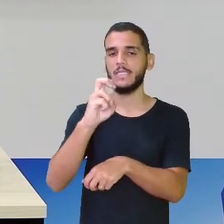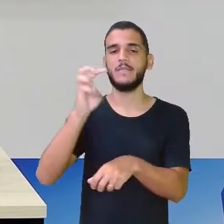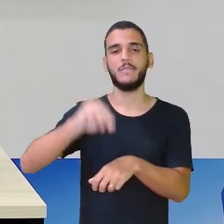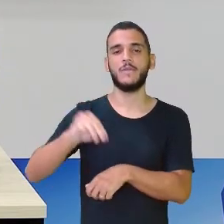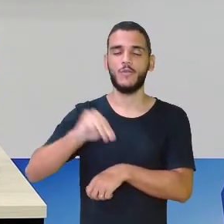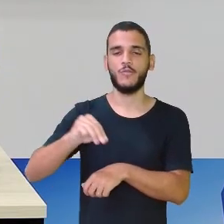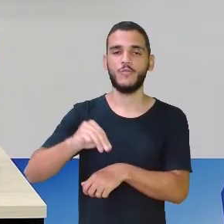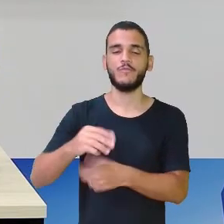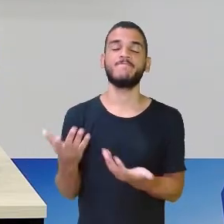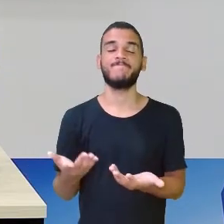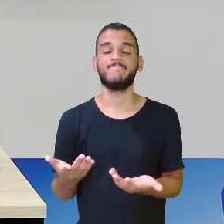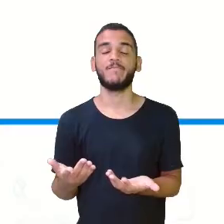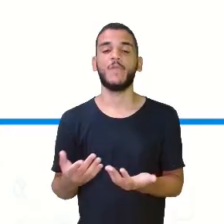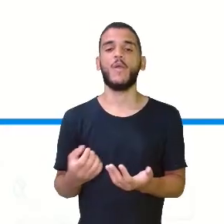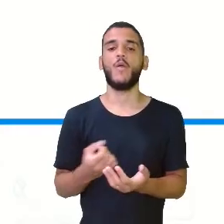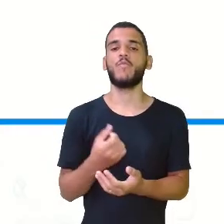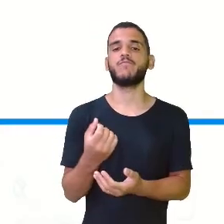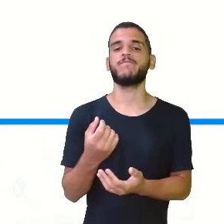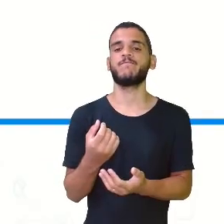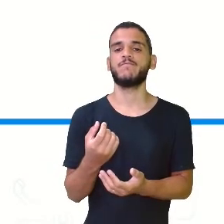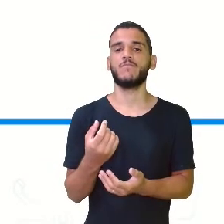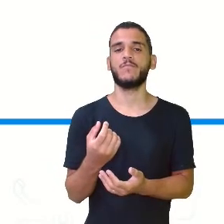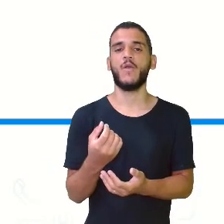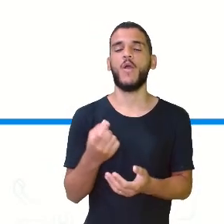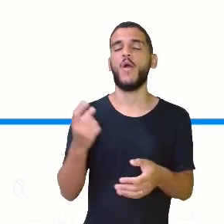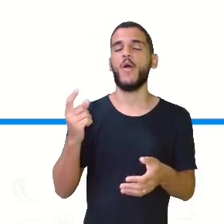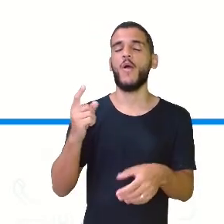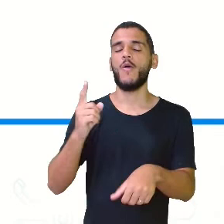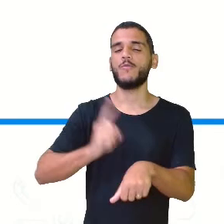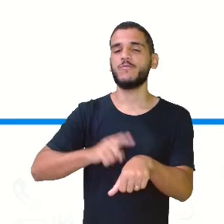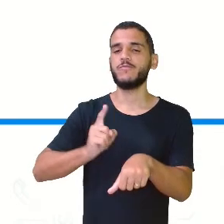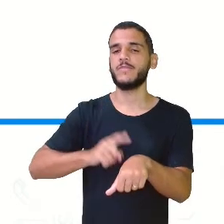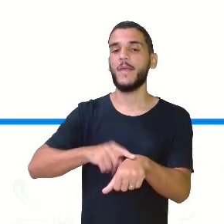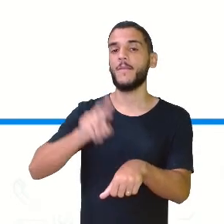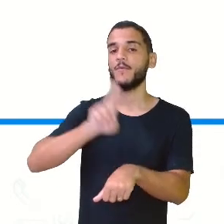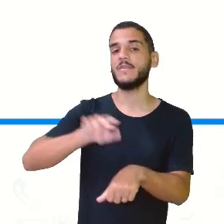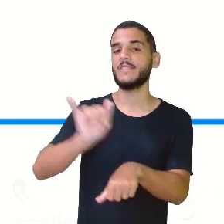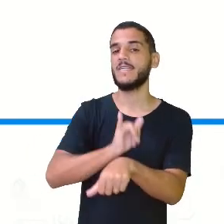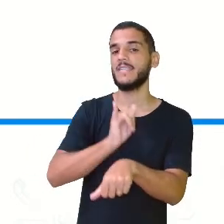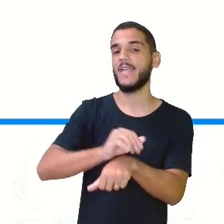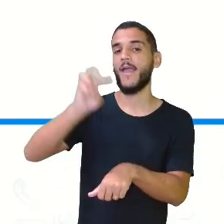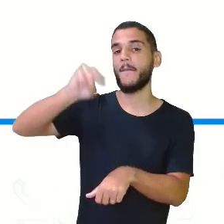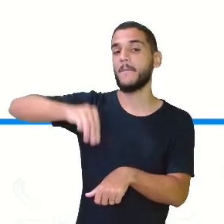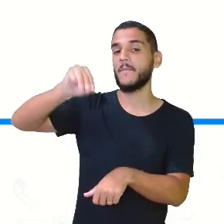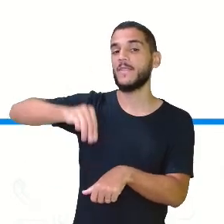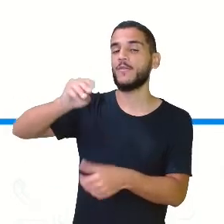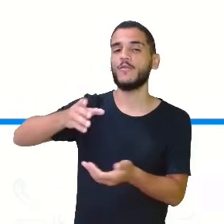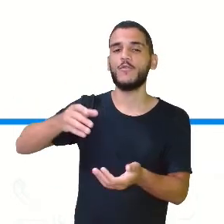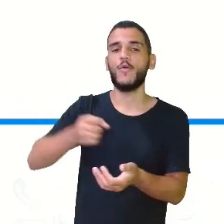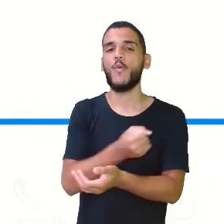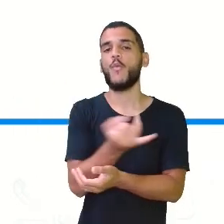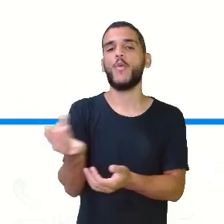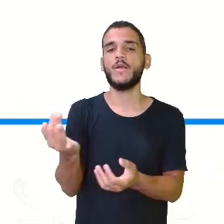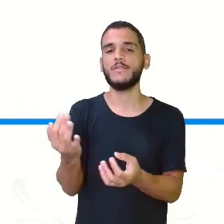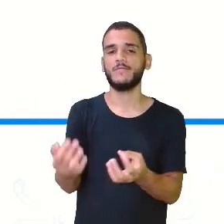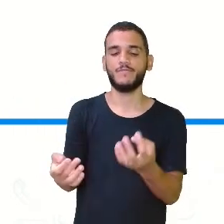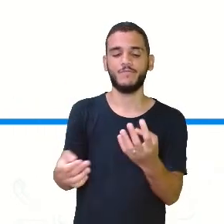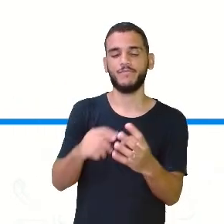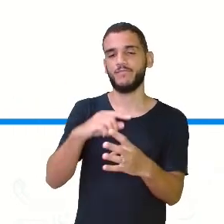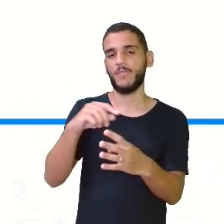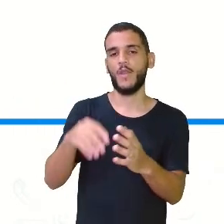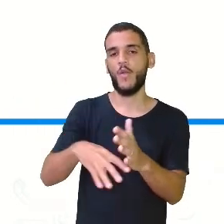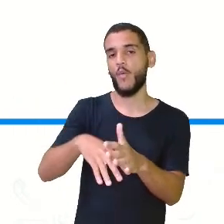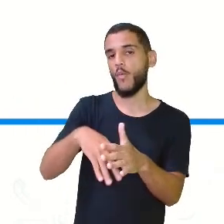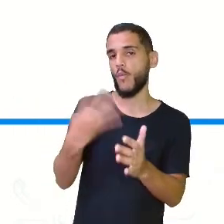o tempo em minutos que o motorista utiliza para as suas paradas? Agora é em minutos. E o meu agente, para a gente fechar com